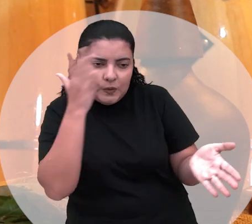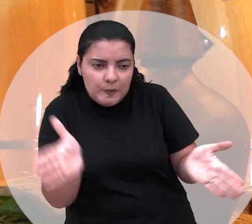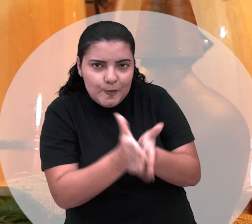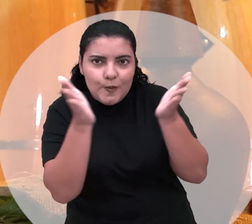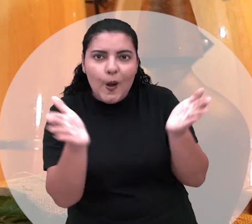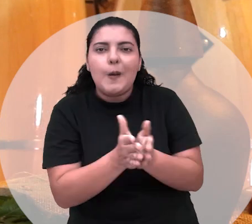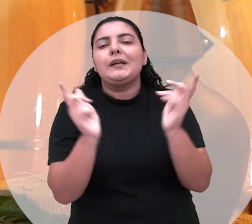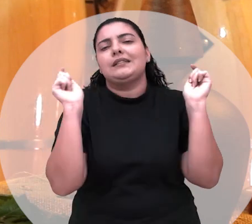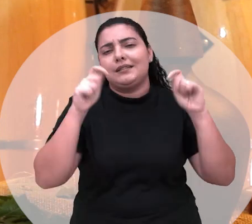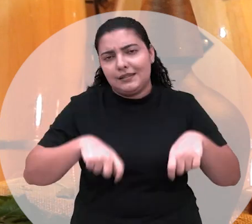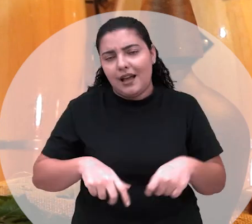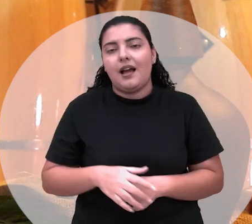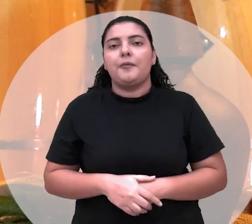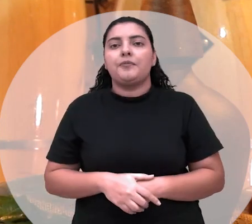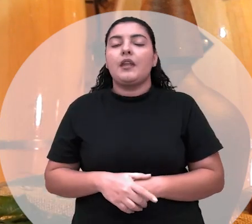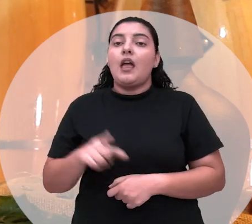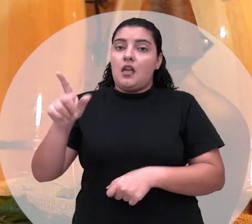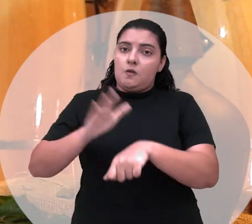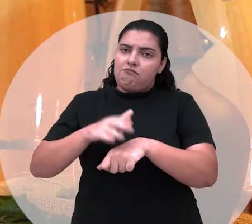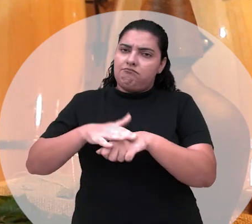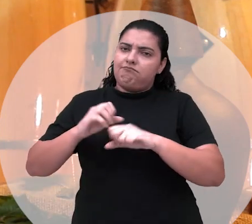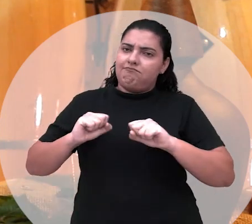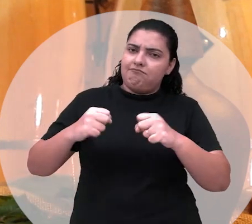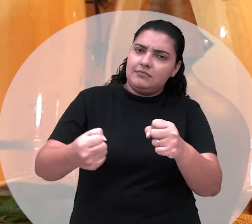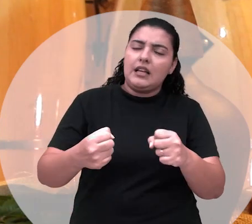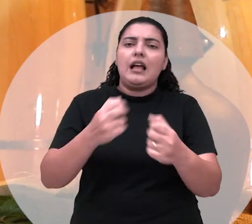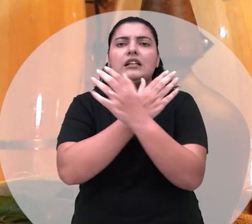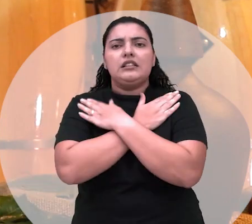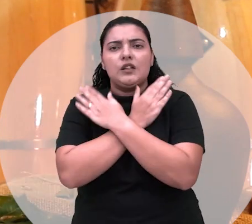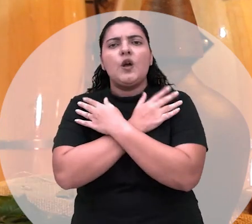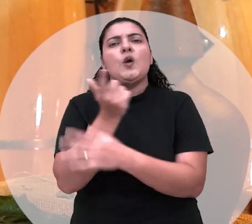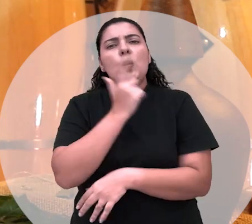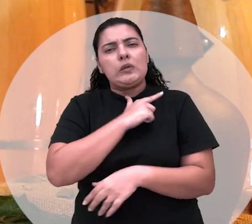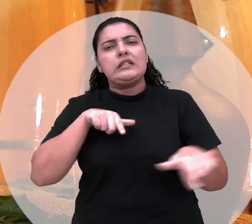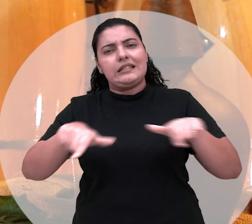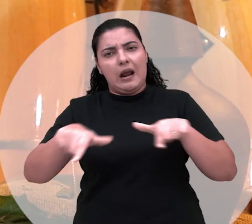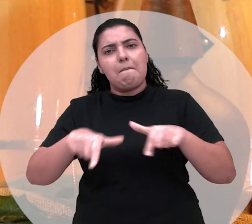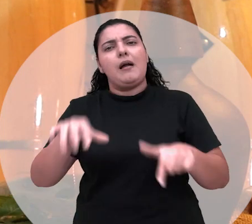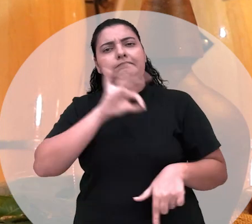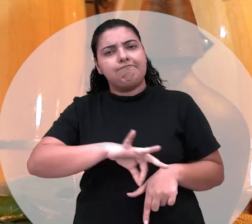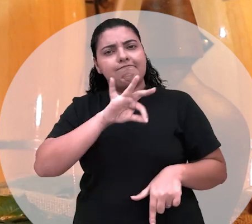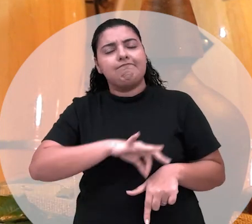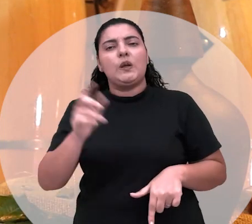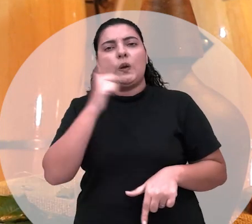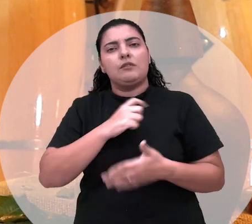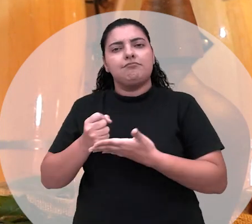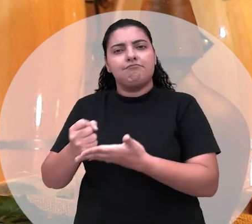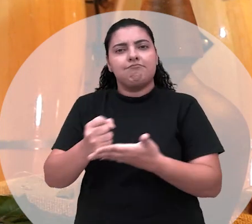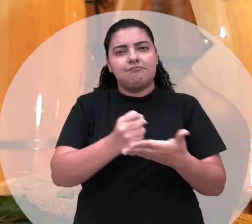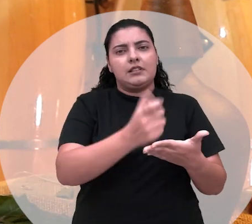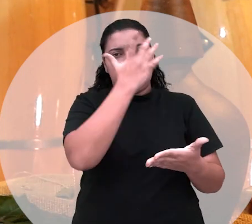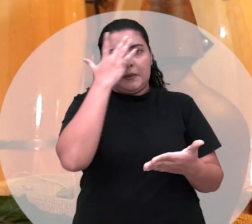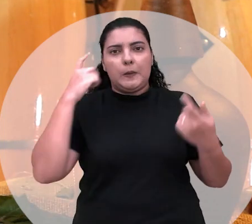preciso é levantar vocês que estão desempregados pra que vocês possam ficar empregados e pra que vocês possam fazer a caridade